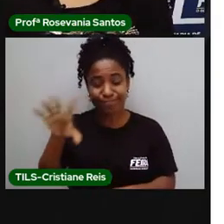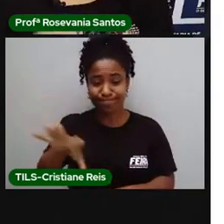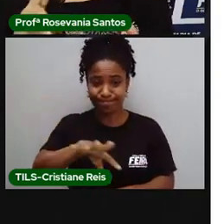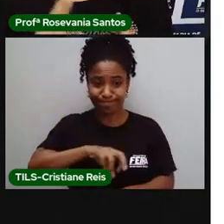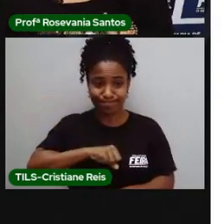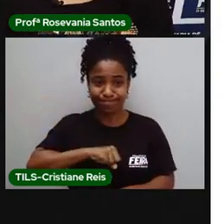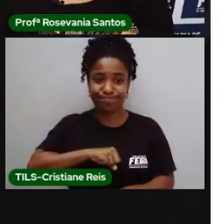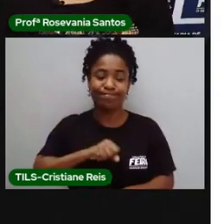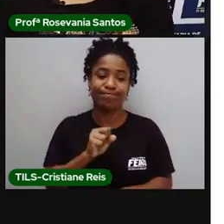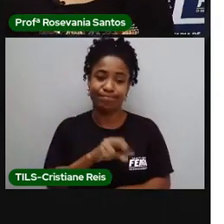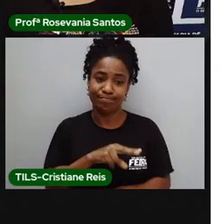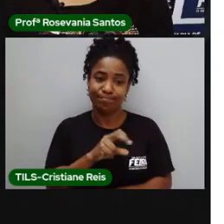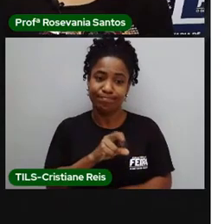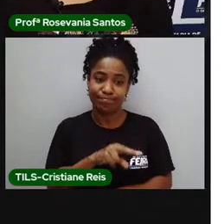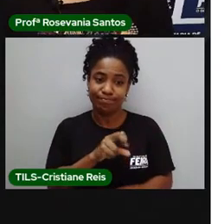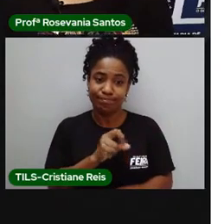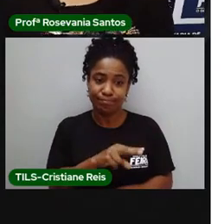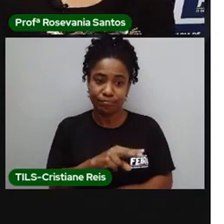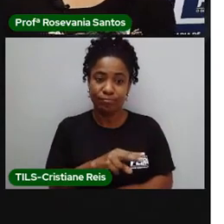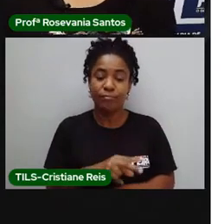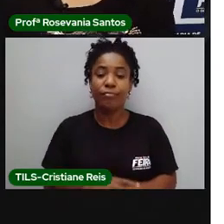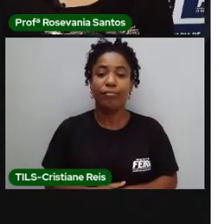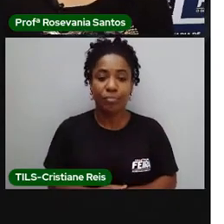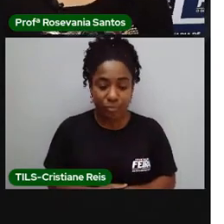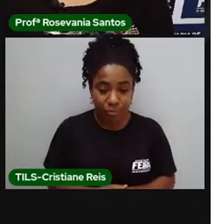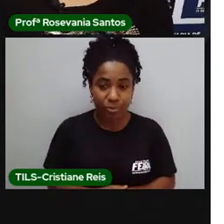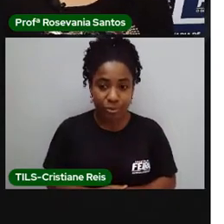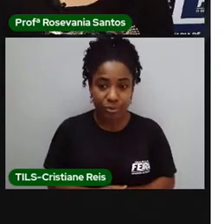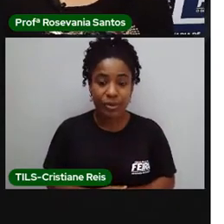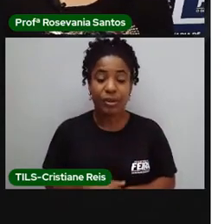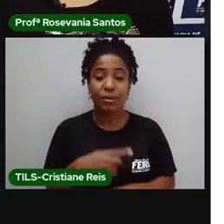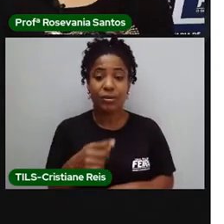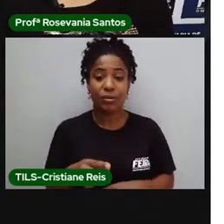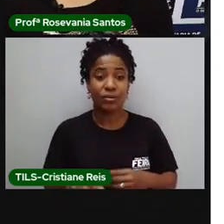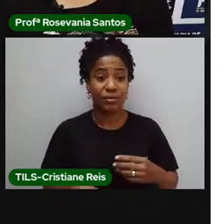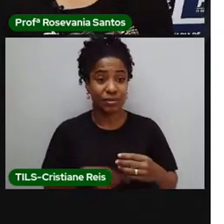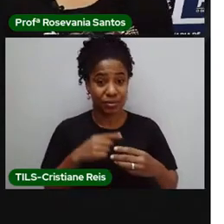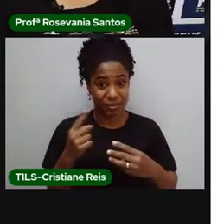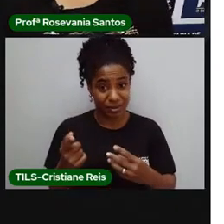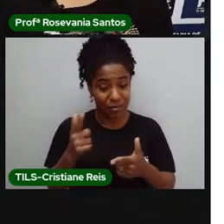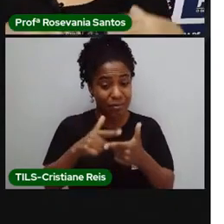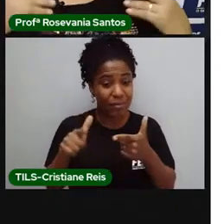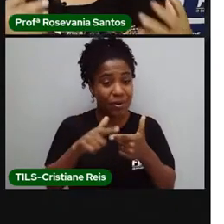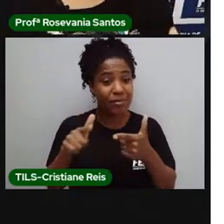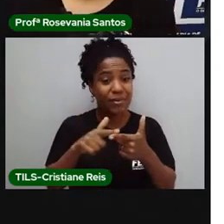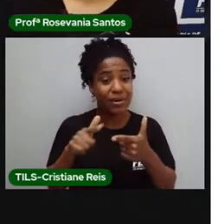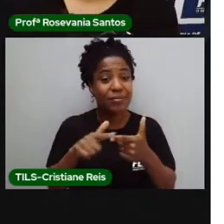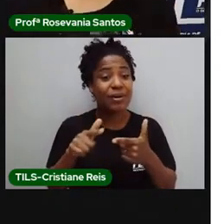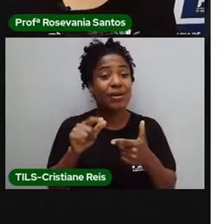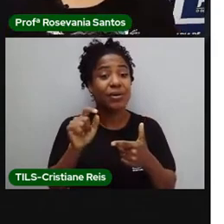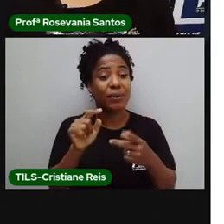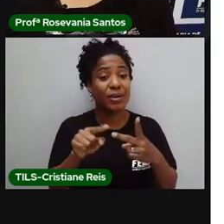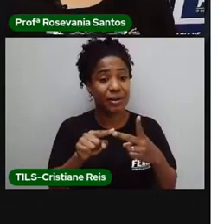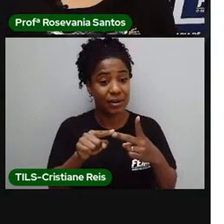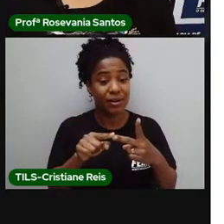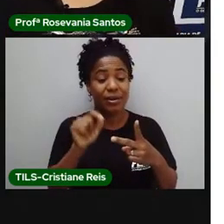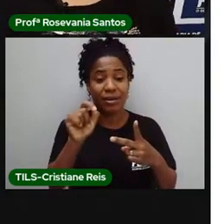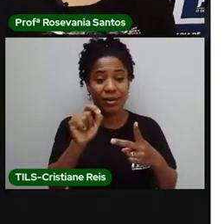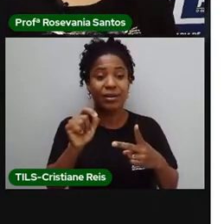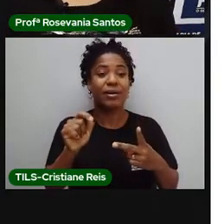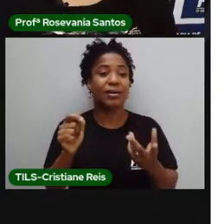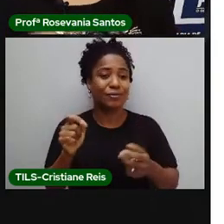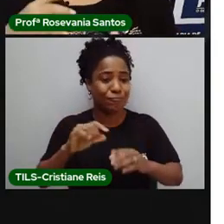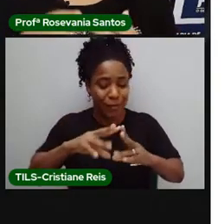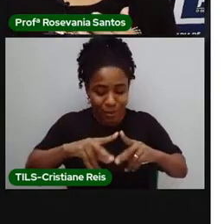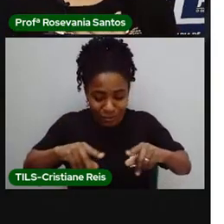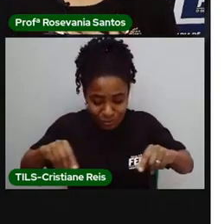rurais. O segundo problema é exatamente a contaminação dos solos. E aí vem as chuvas, contaminam,